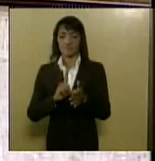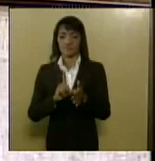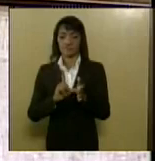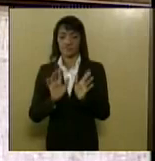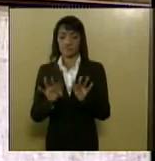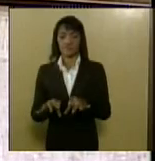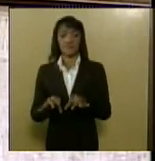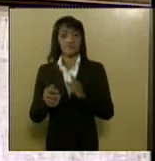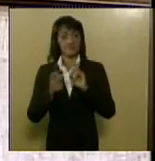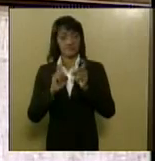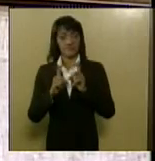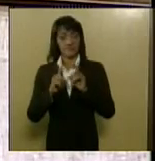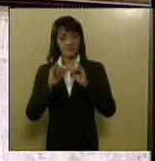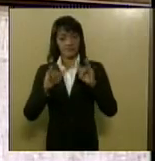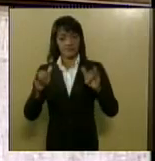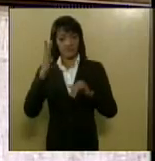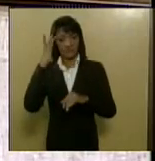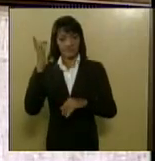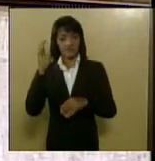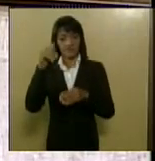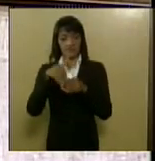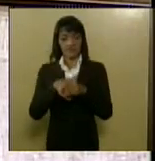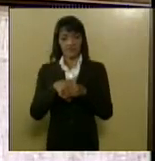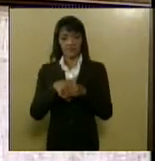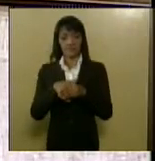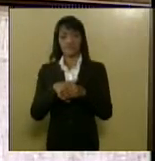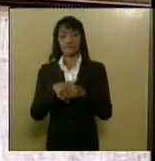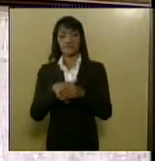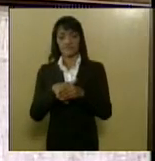quero lembrar que amanhã teremos votação